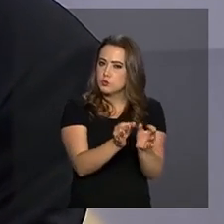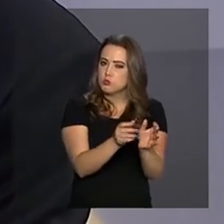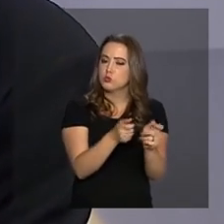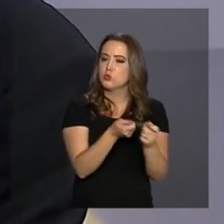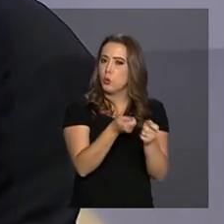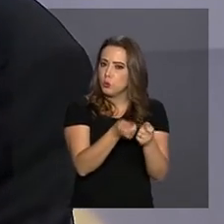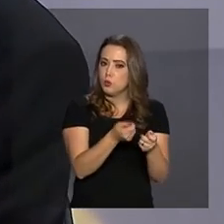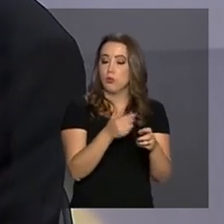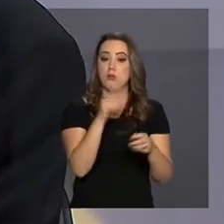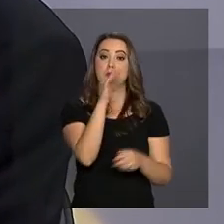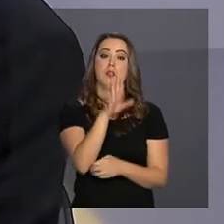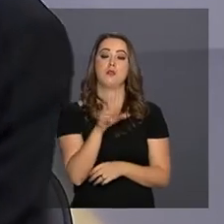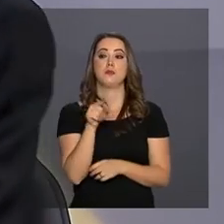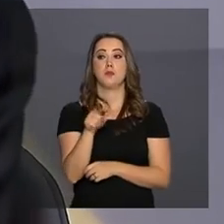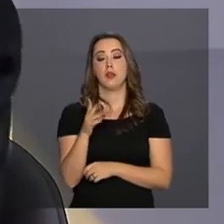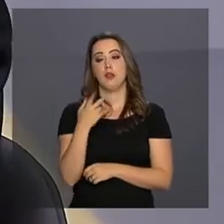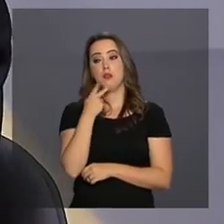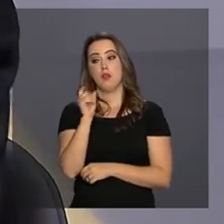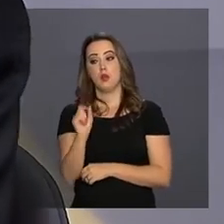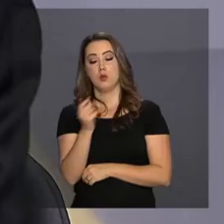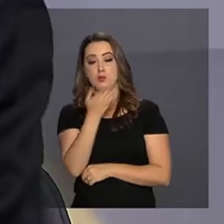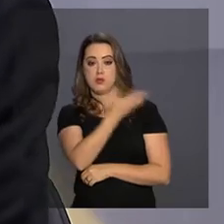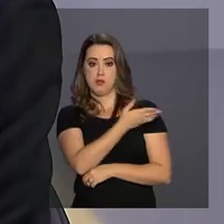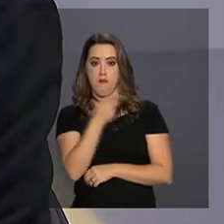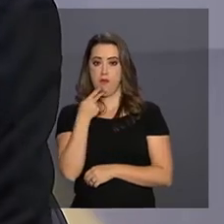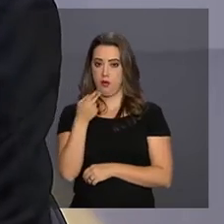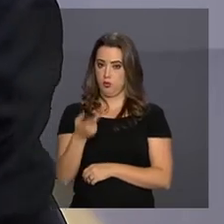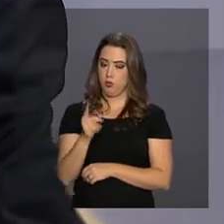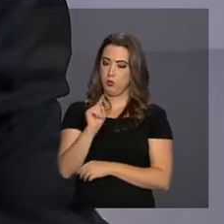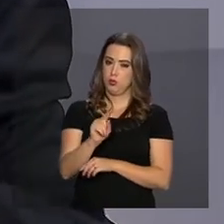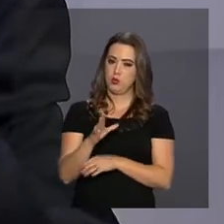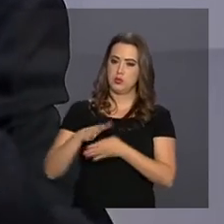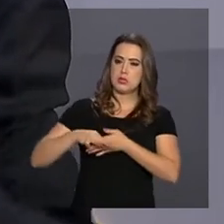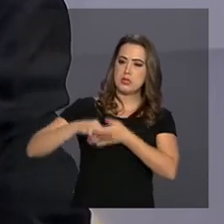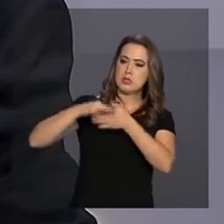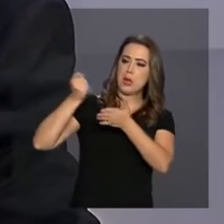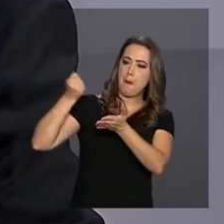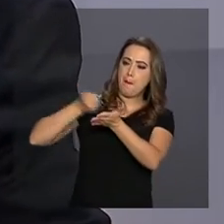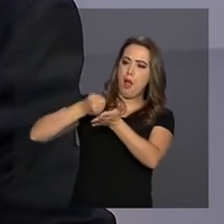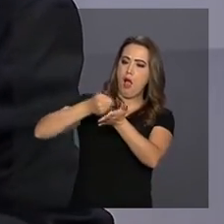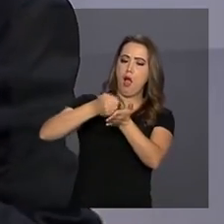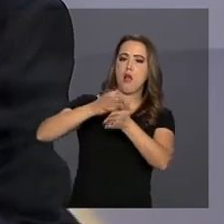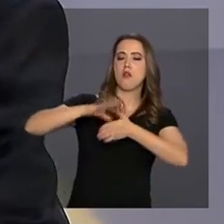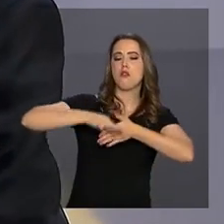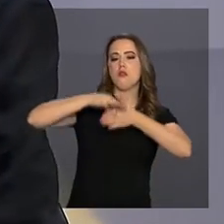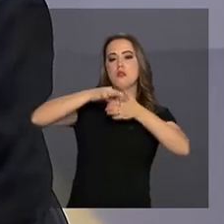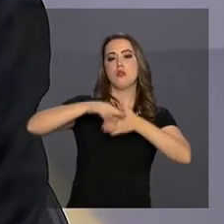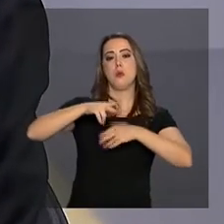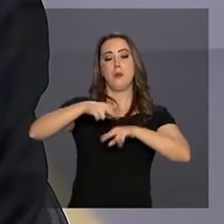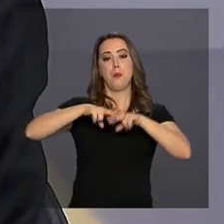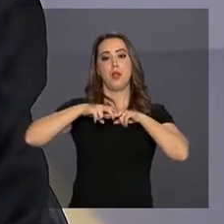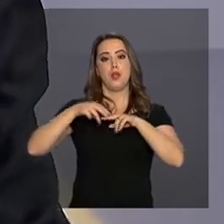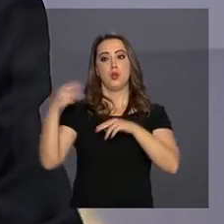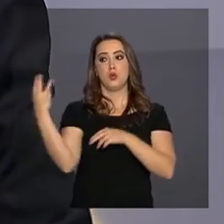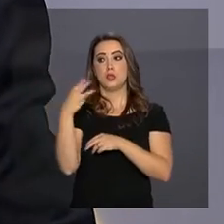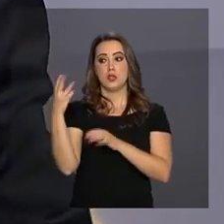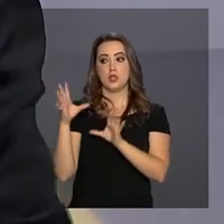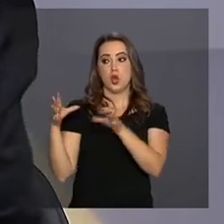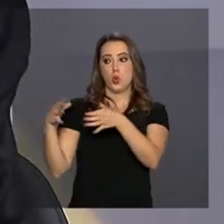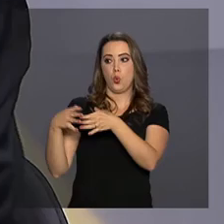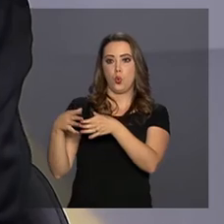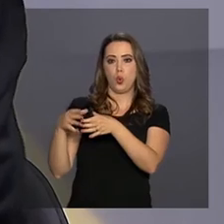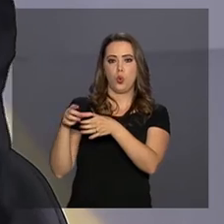característica que você apontou, de ser coordenado, patrocinado e dirigido pelo terceiro setor,